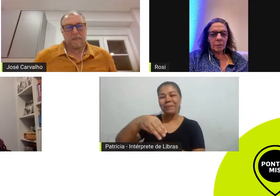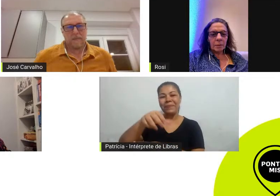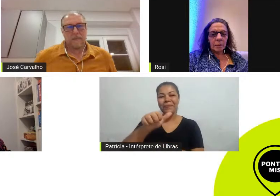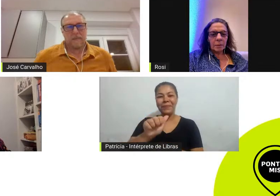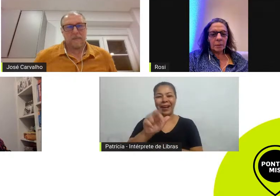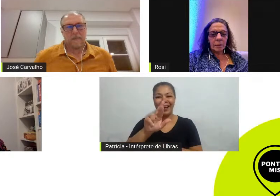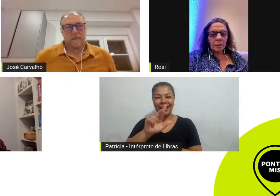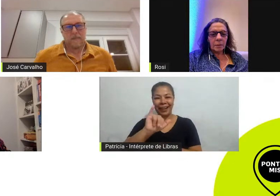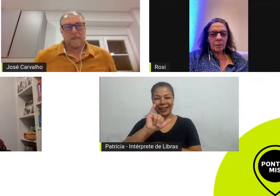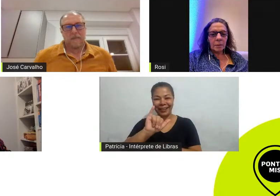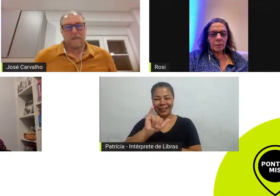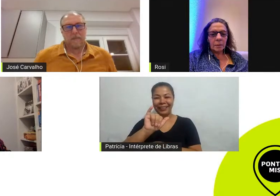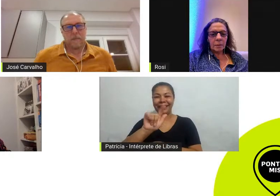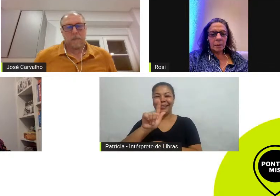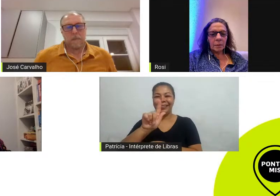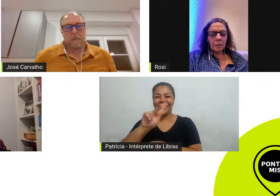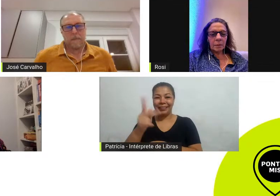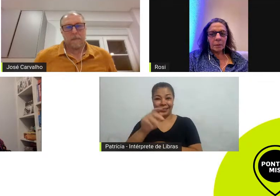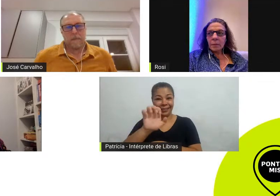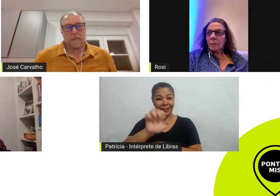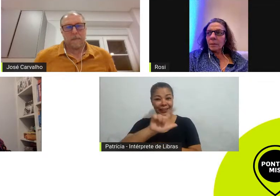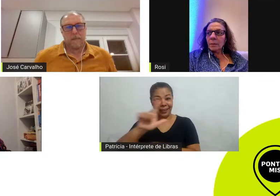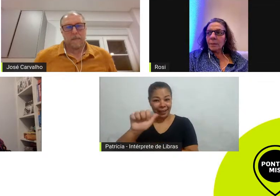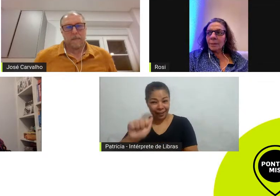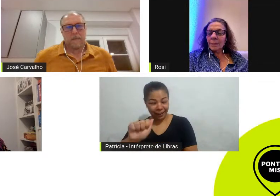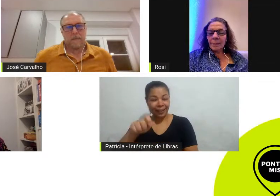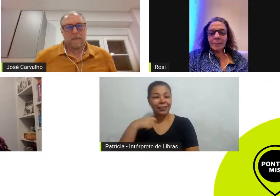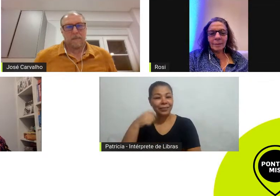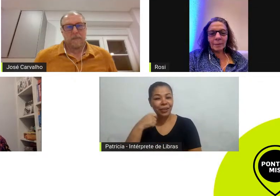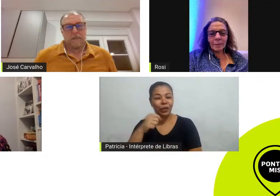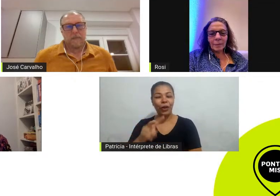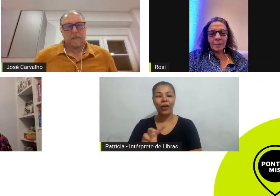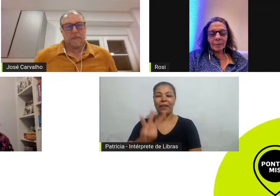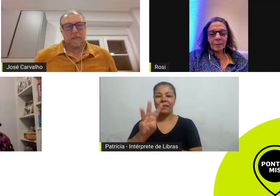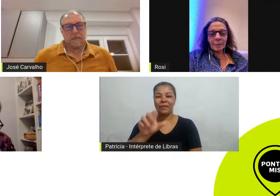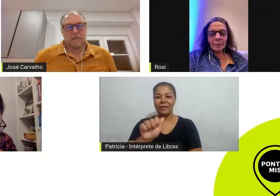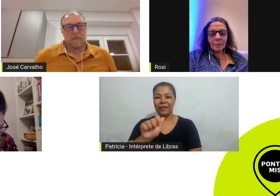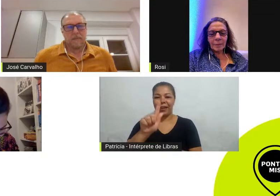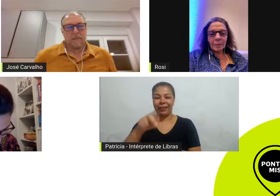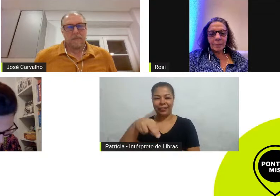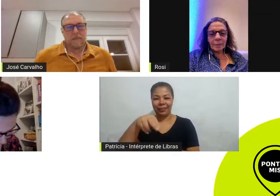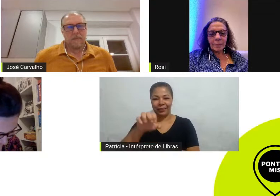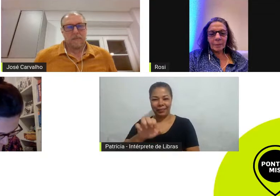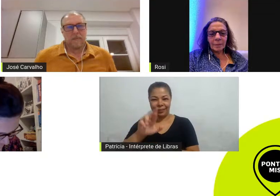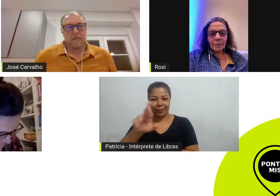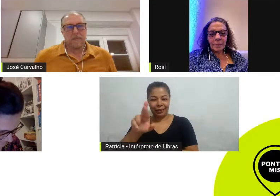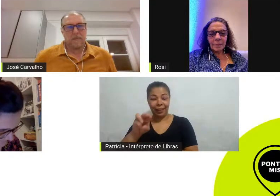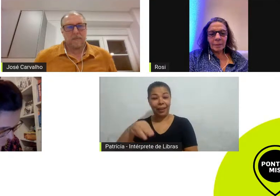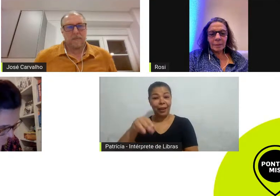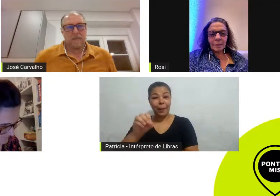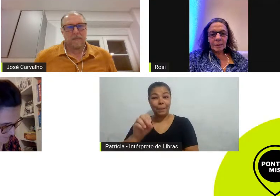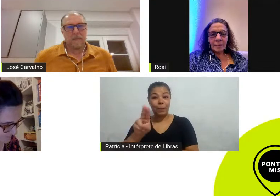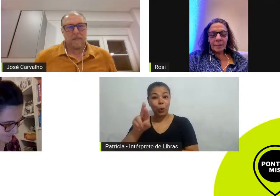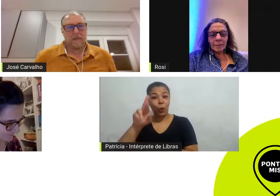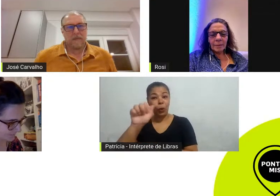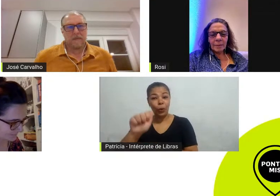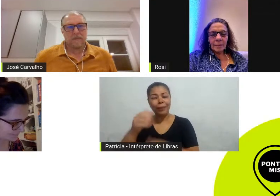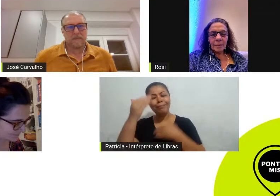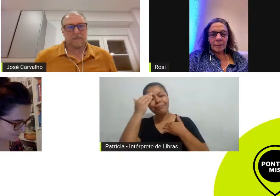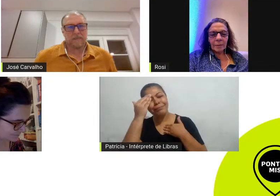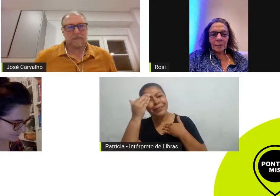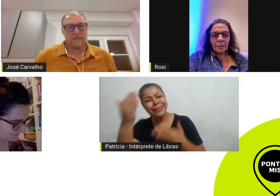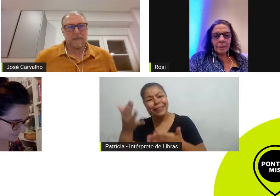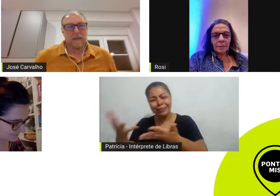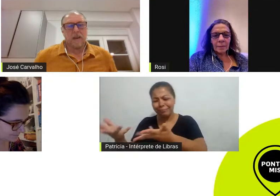filmes de Wagner Moura e Maria dos Caritó de João Paulo Jadur obrigada pela presença aqui com a gente